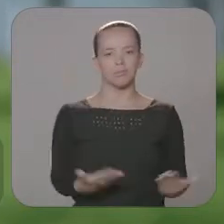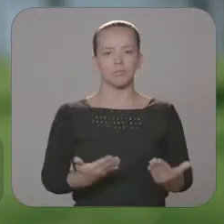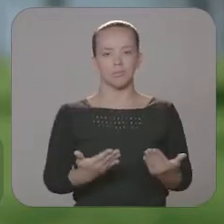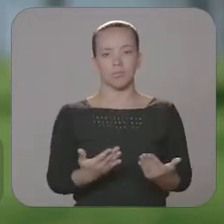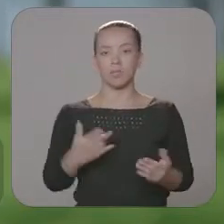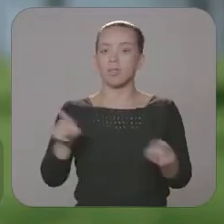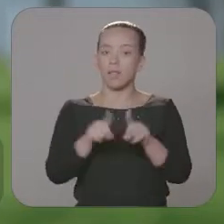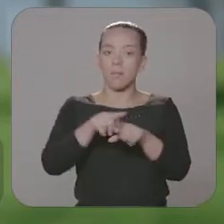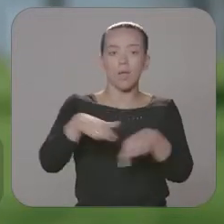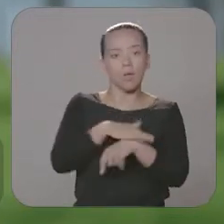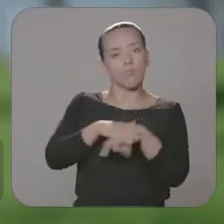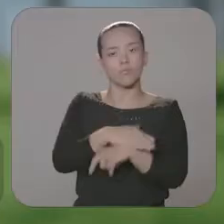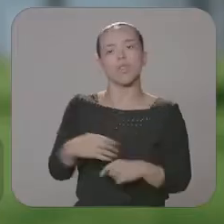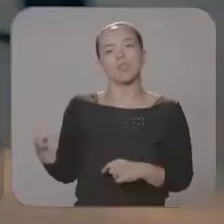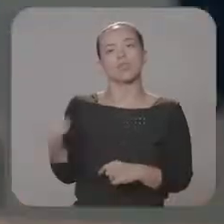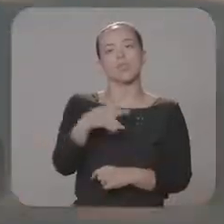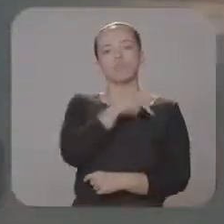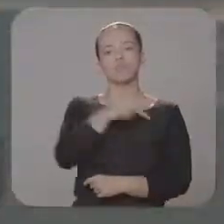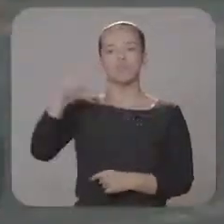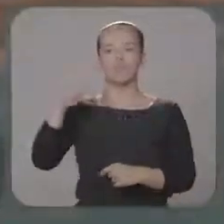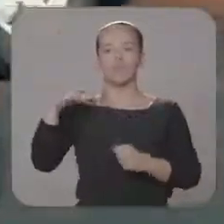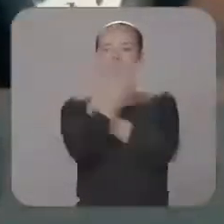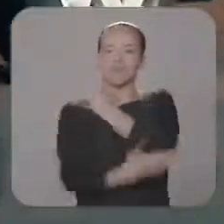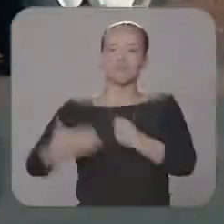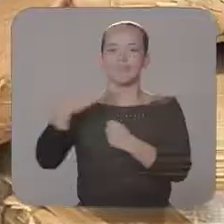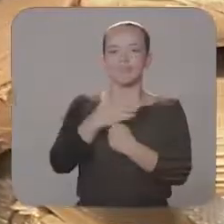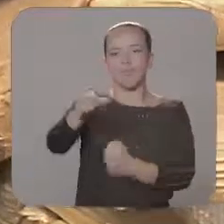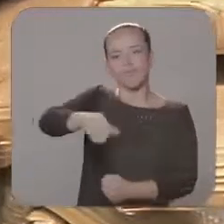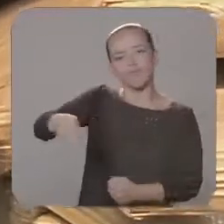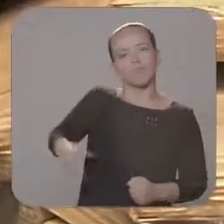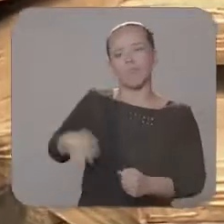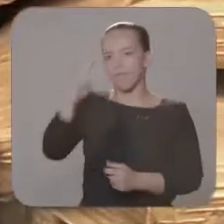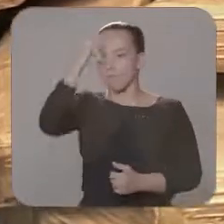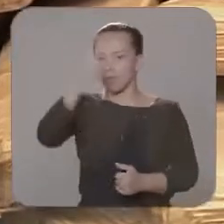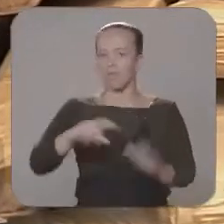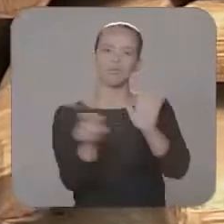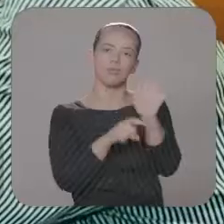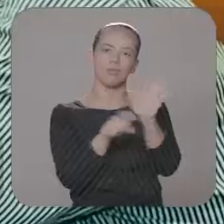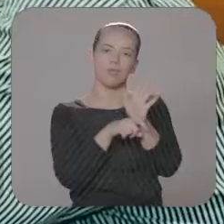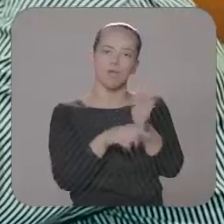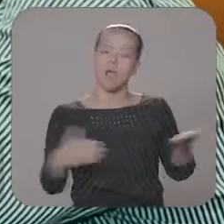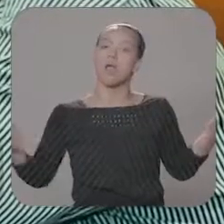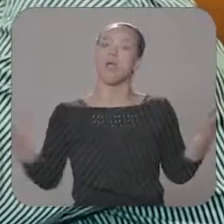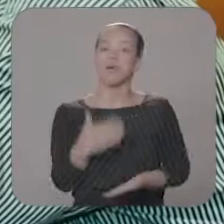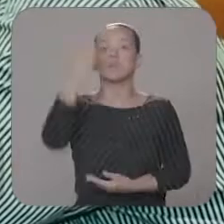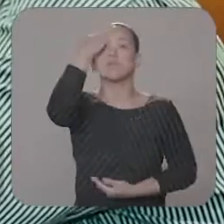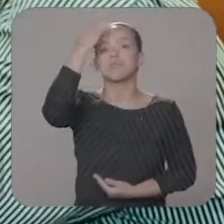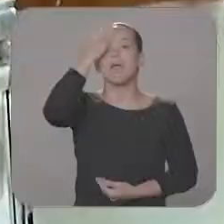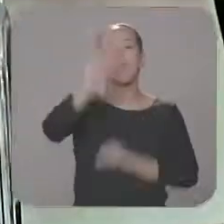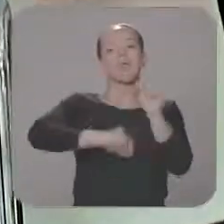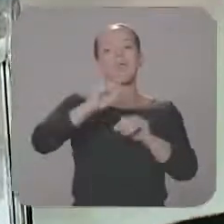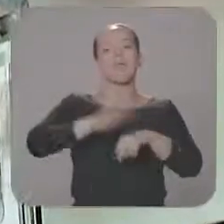aqui. E diálogo com o novo presidente para proteger a fronteira e combater o narcotráfico. Chegou a hora de saber